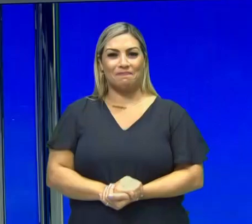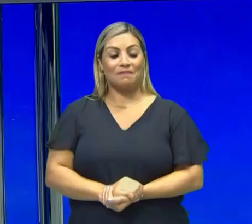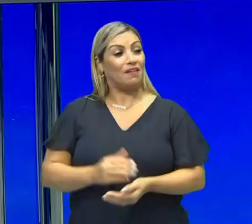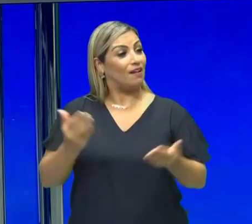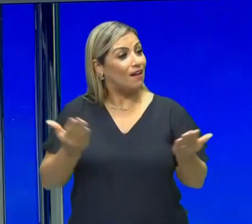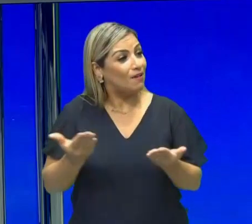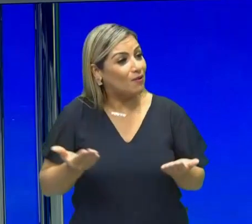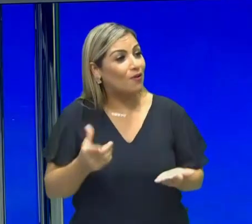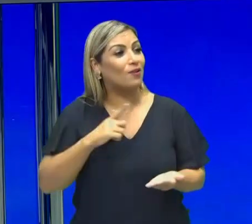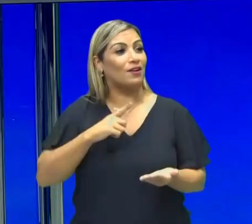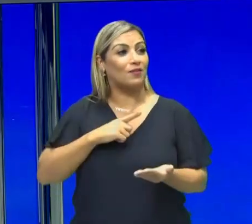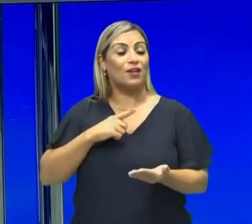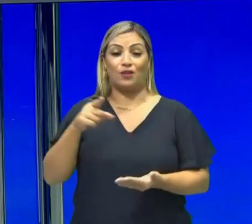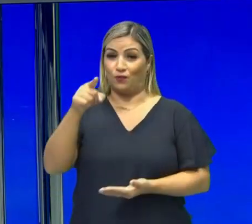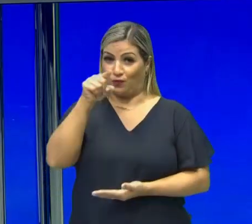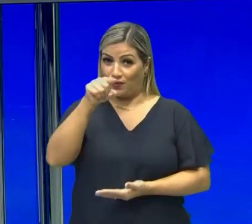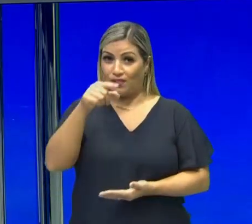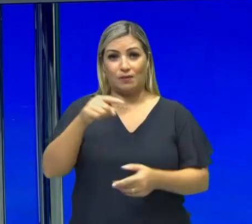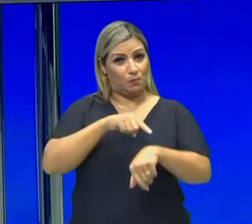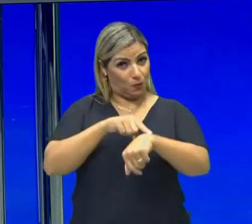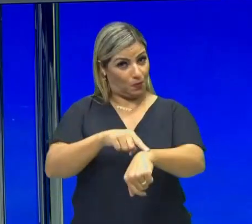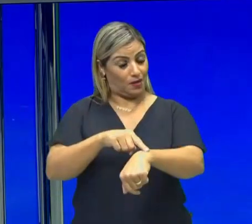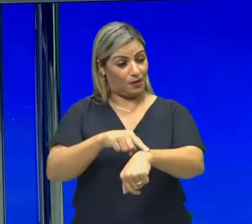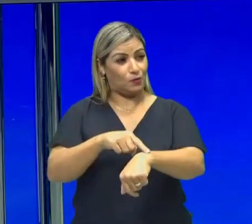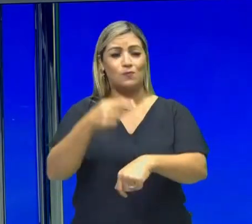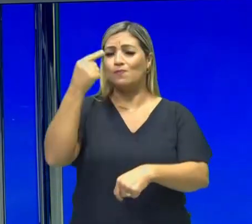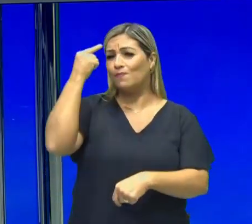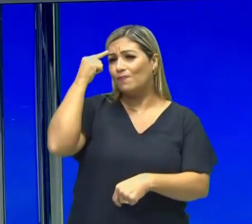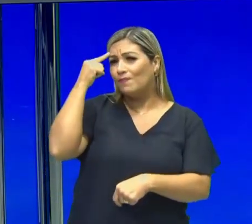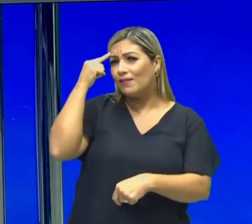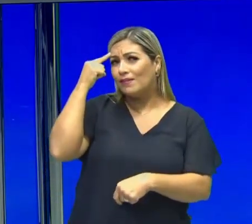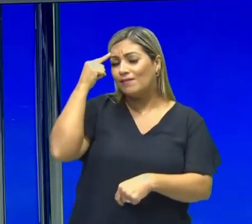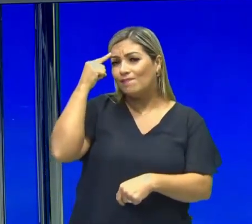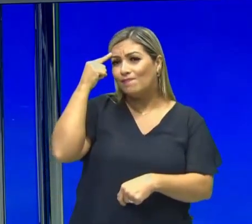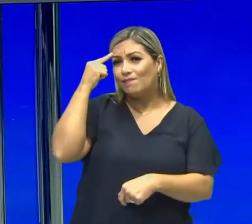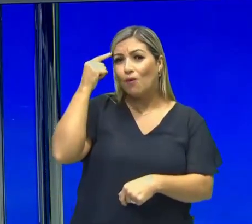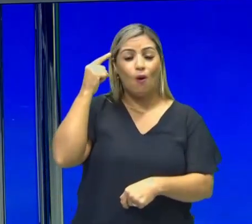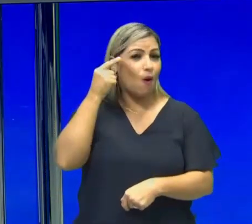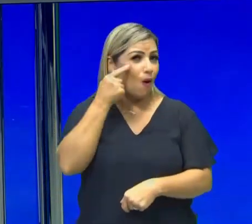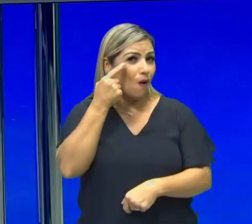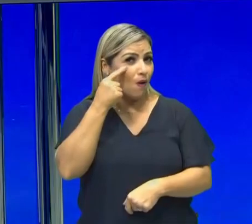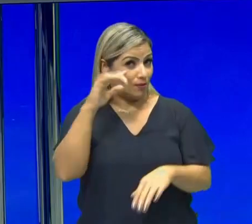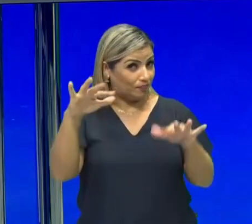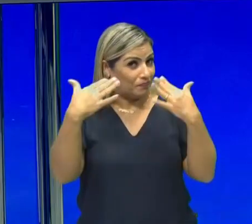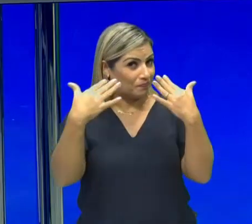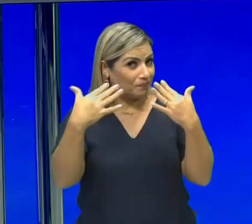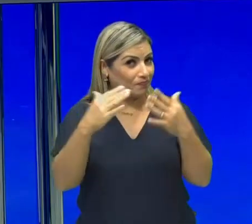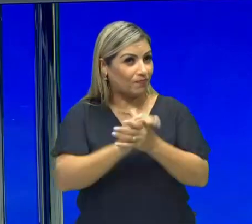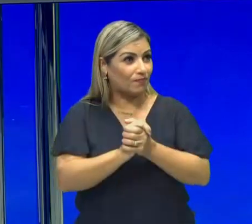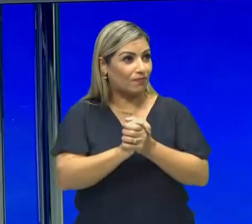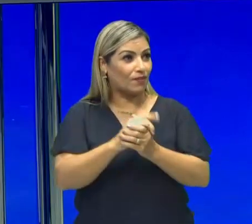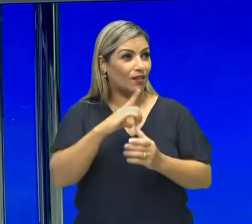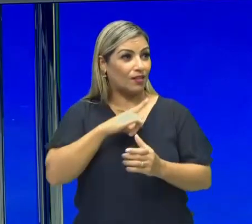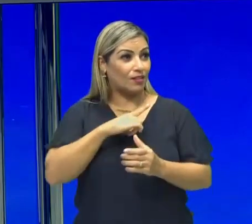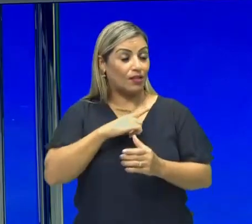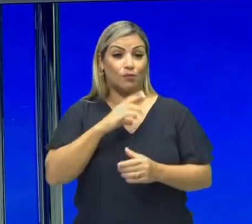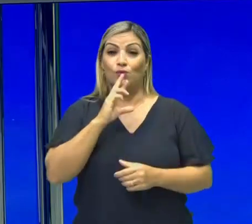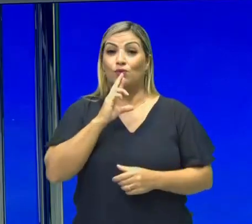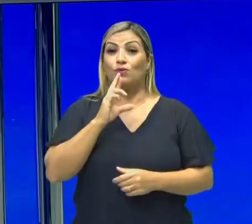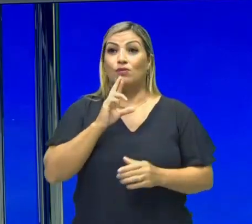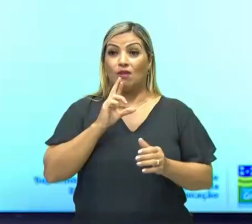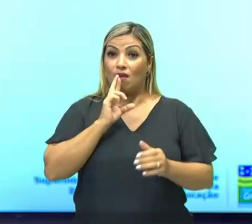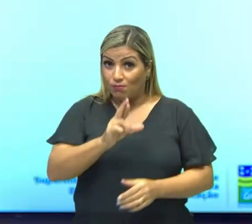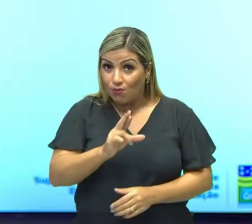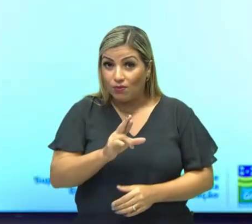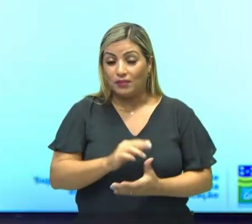Agora, eu quero que você, nesse momento, pense um pouquinho, olha para cá, aqui tem aqui, responda. Você